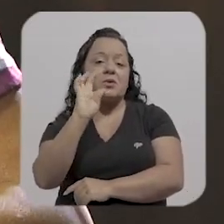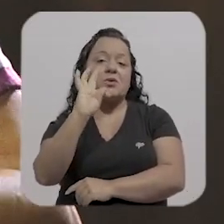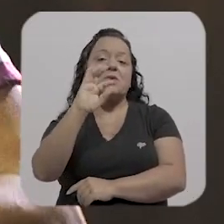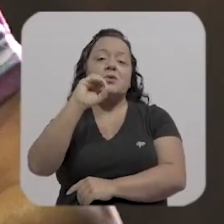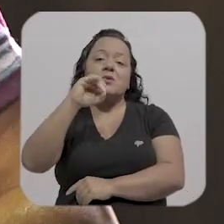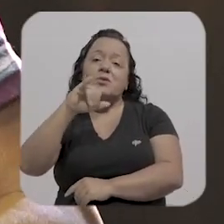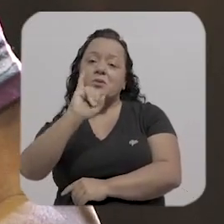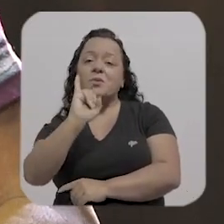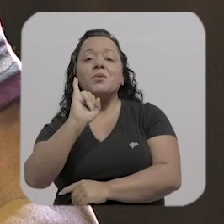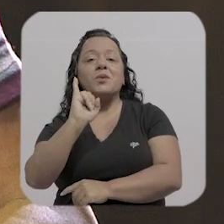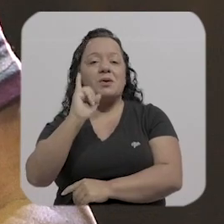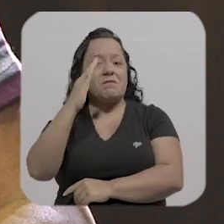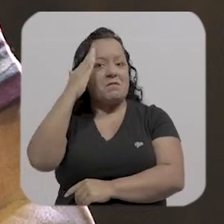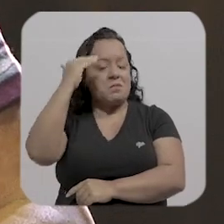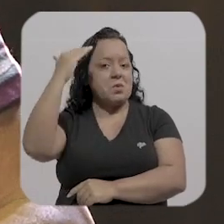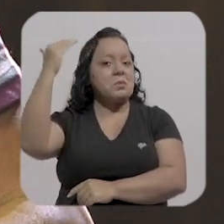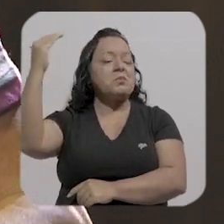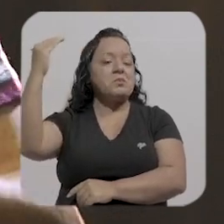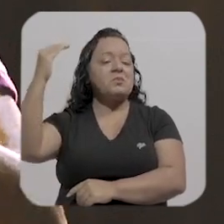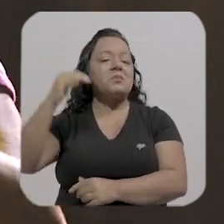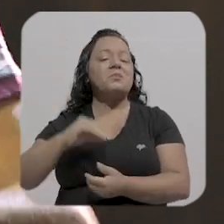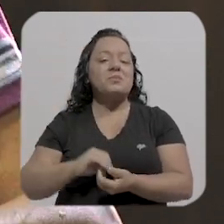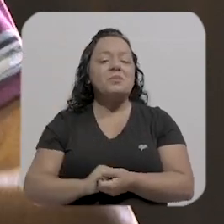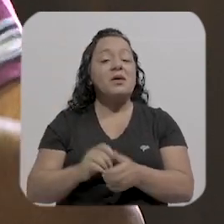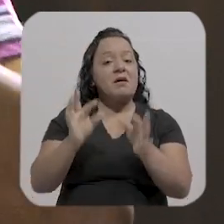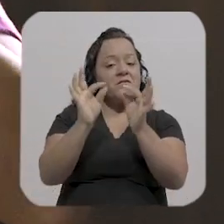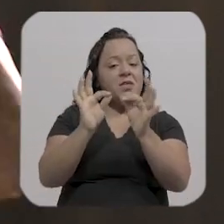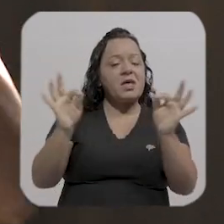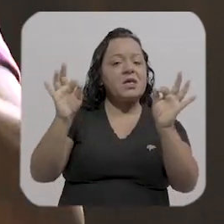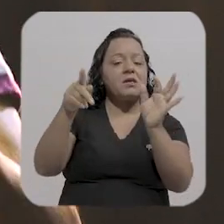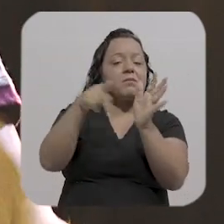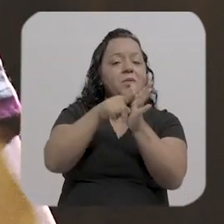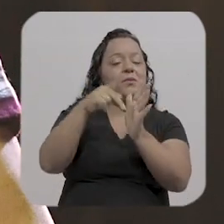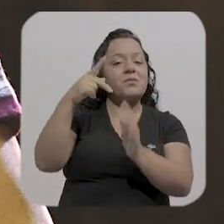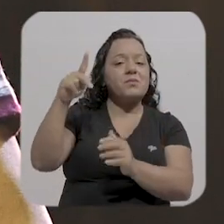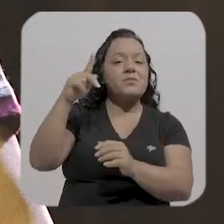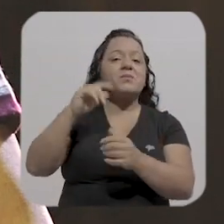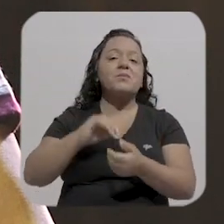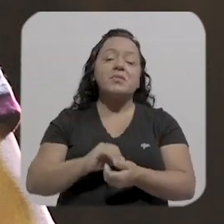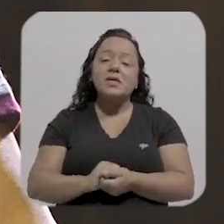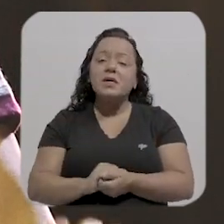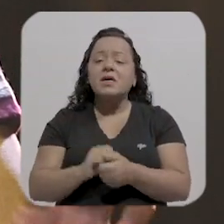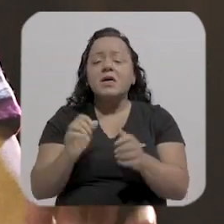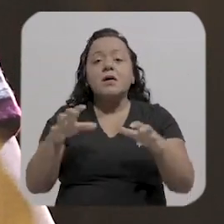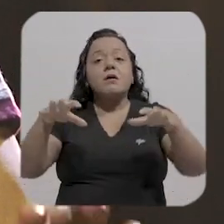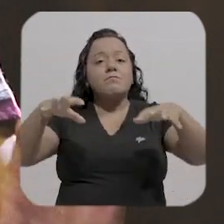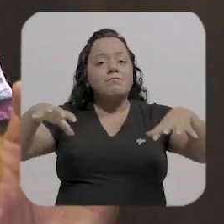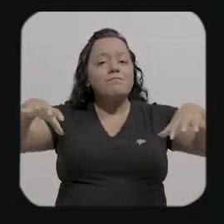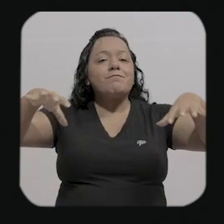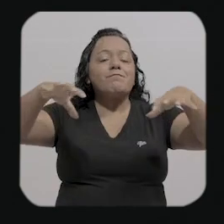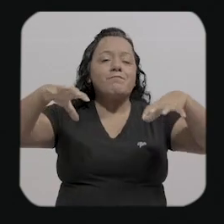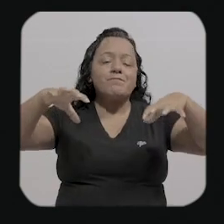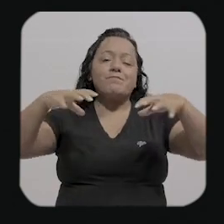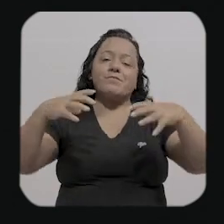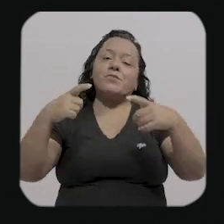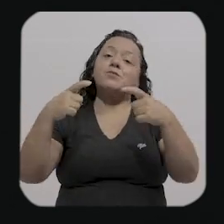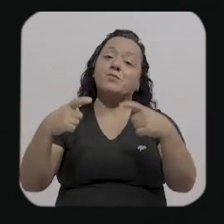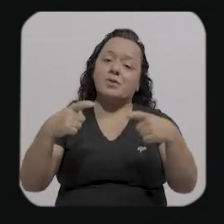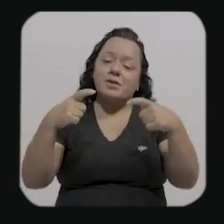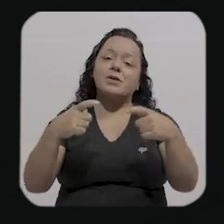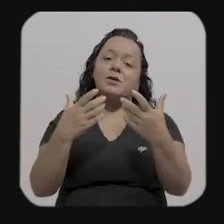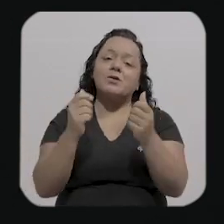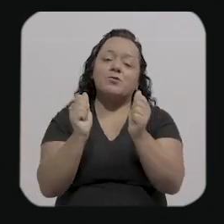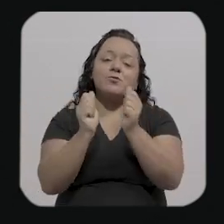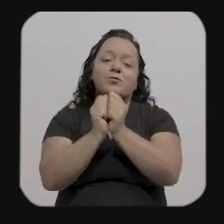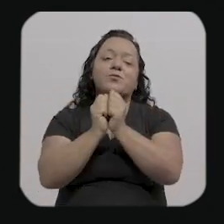lugares porque eu carrego esse lugar comigo e ele me faz exatamente isso faz navegar eu acho que eu estou